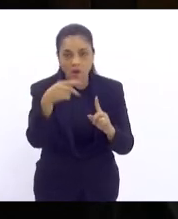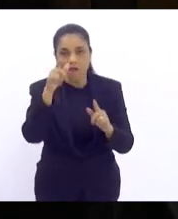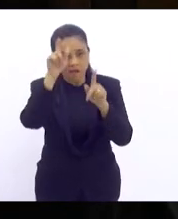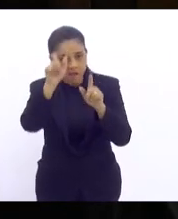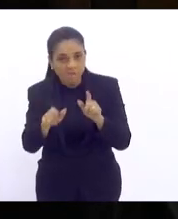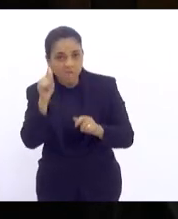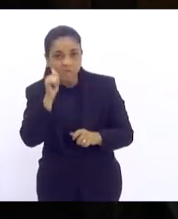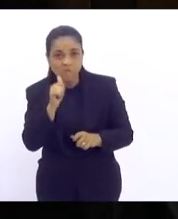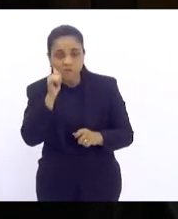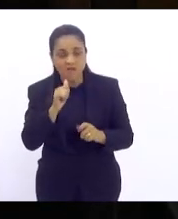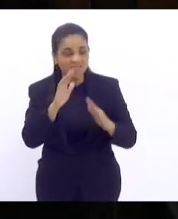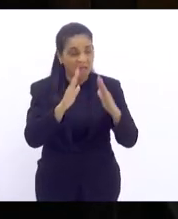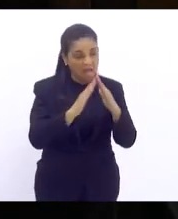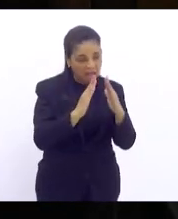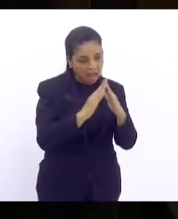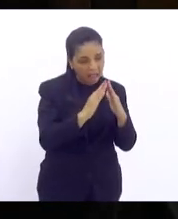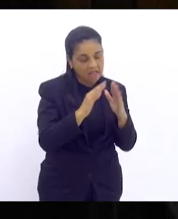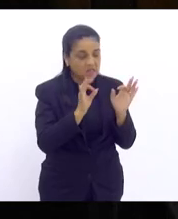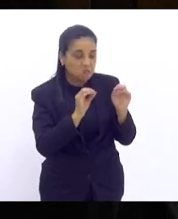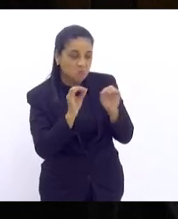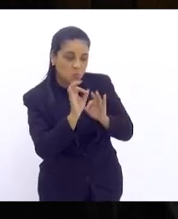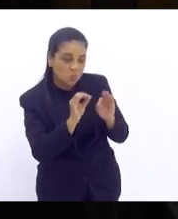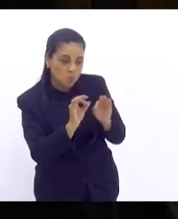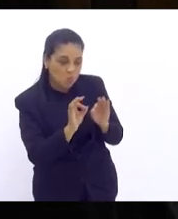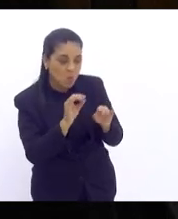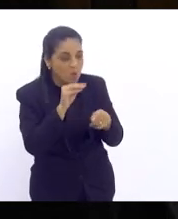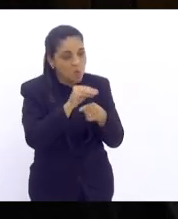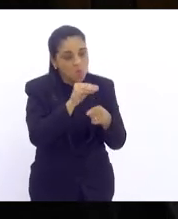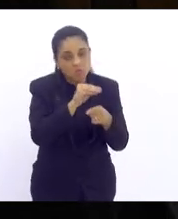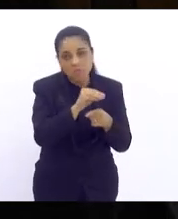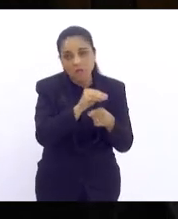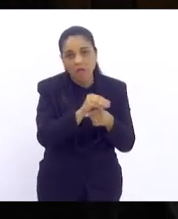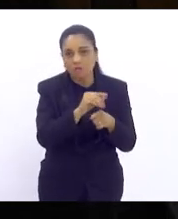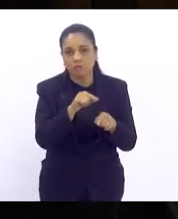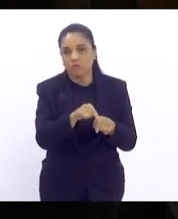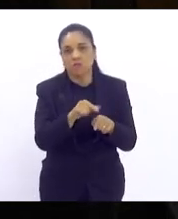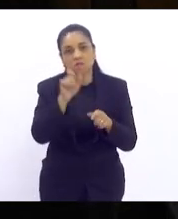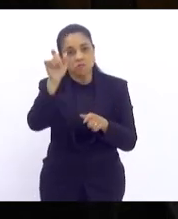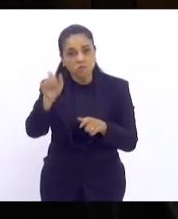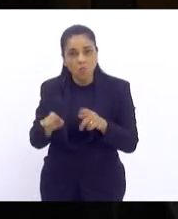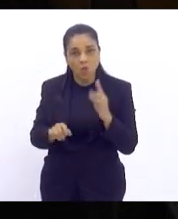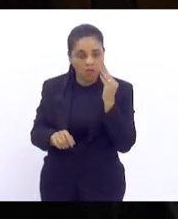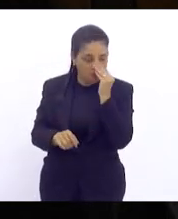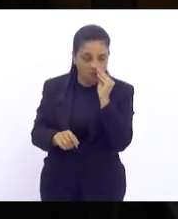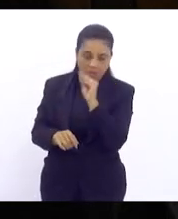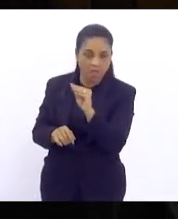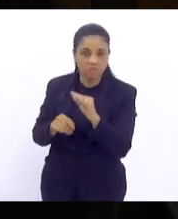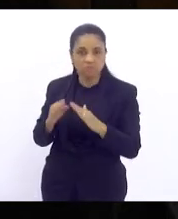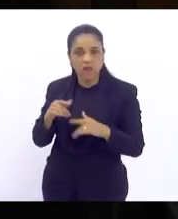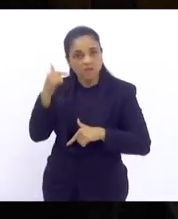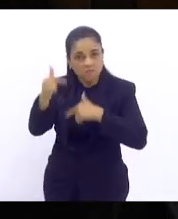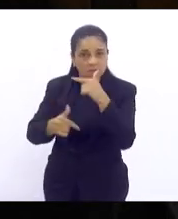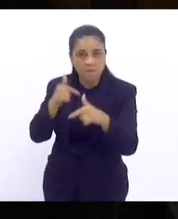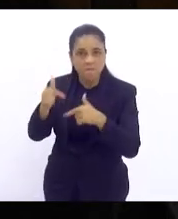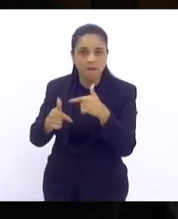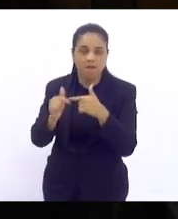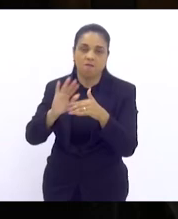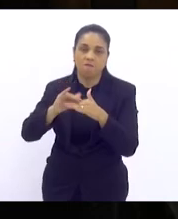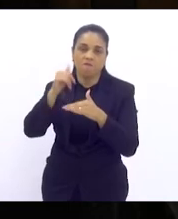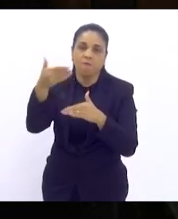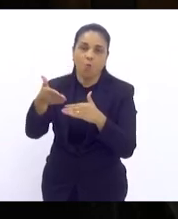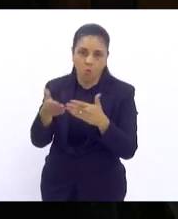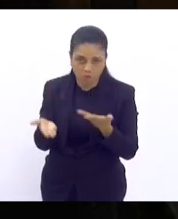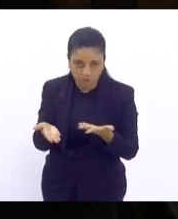da casa doméstica e do cuidado e não como uma provedora também do seu próprio lar então a gente tem mulheres